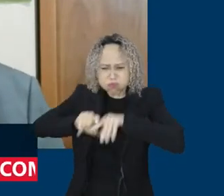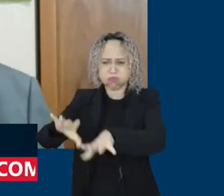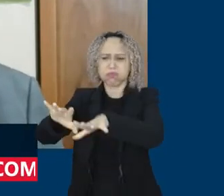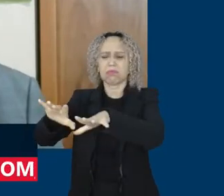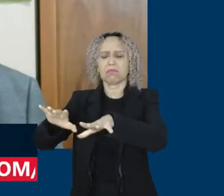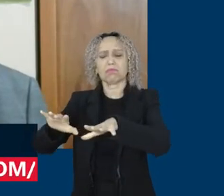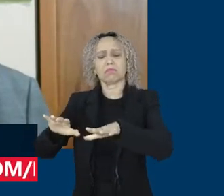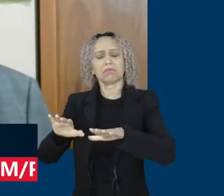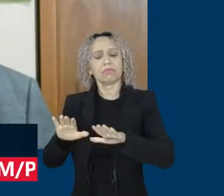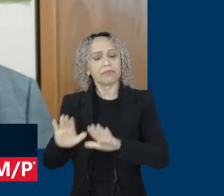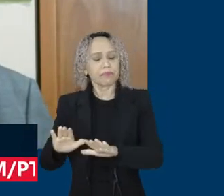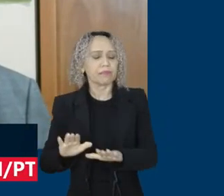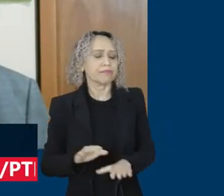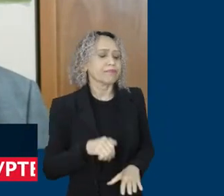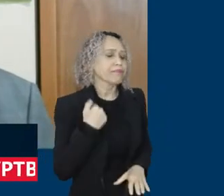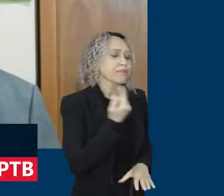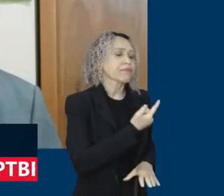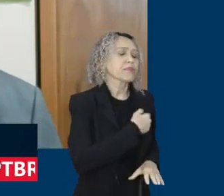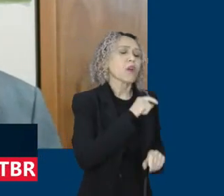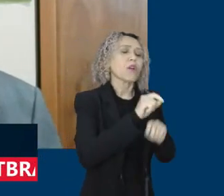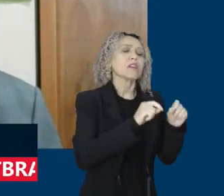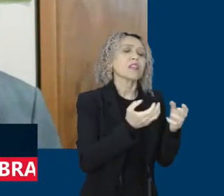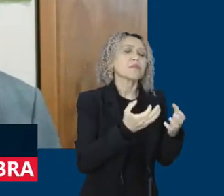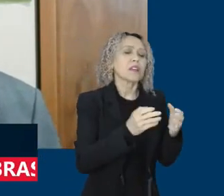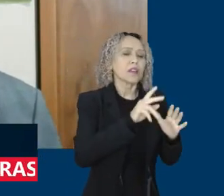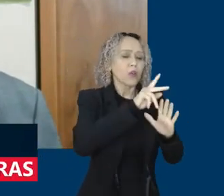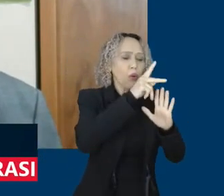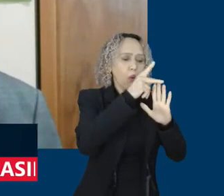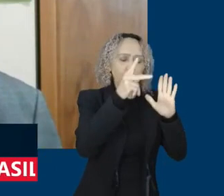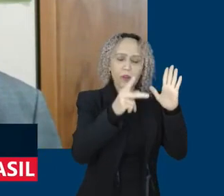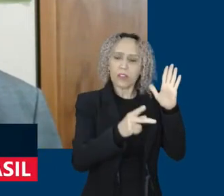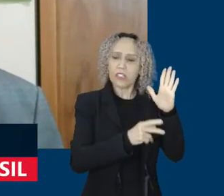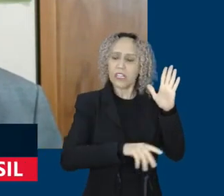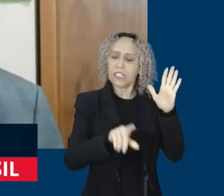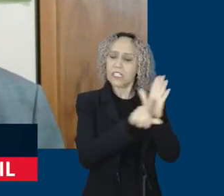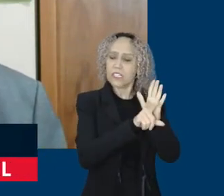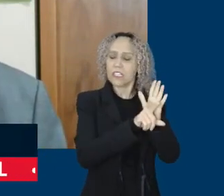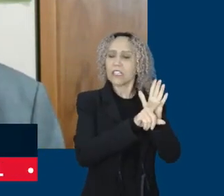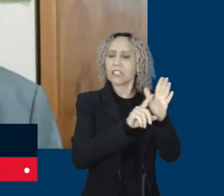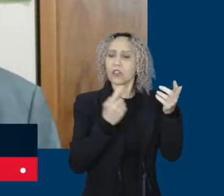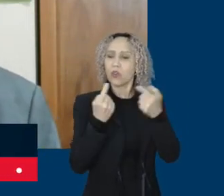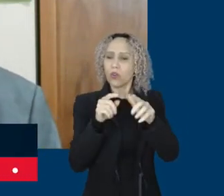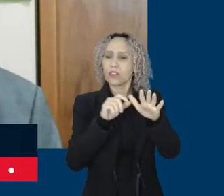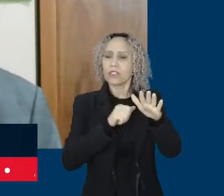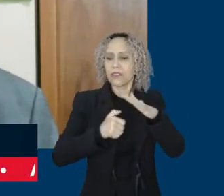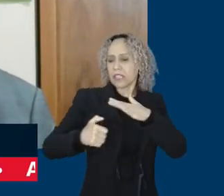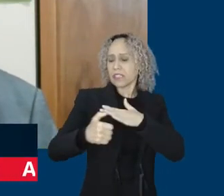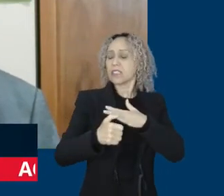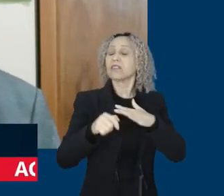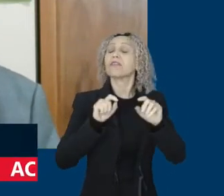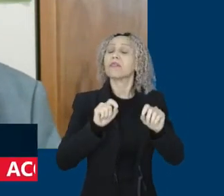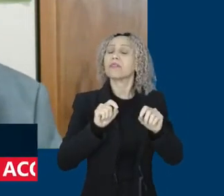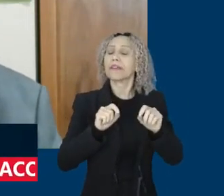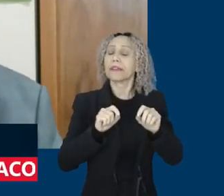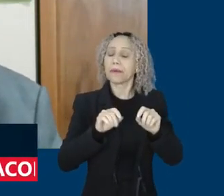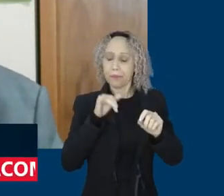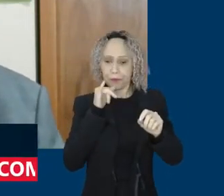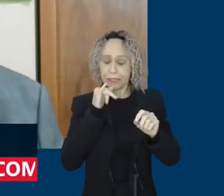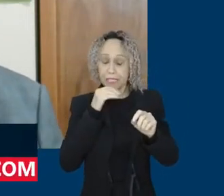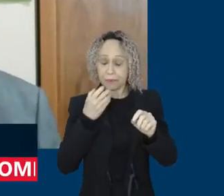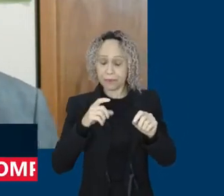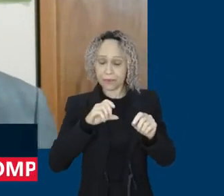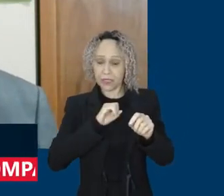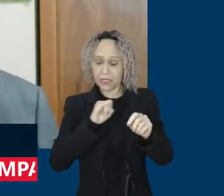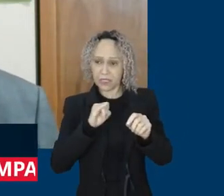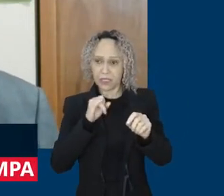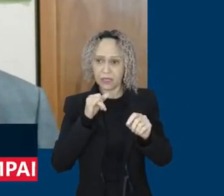no projeto a gente garante que se algum conteúdo que a gente posta ele for retirado, nós temos rapidamente